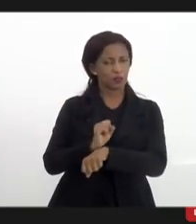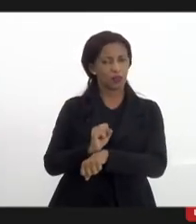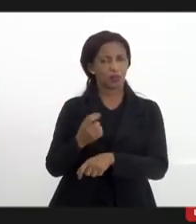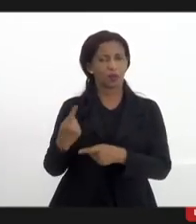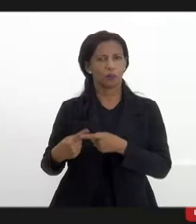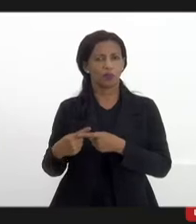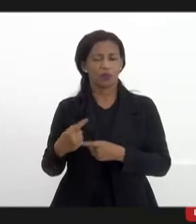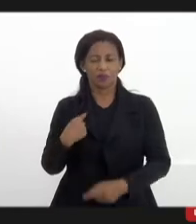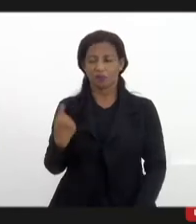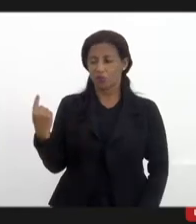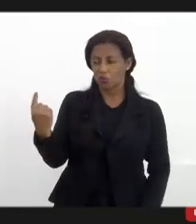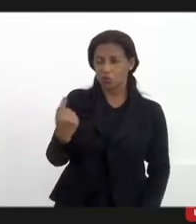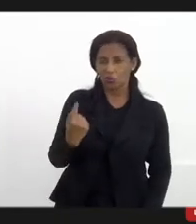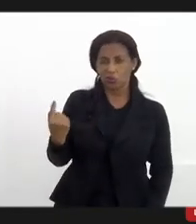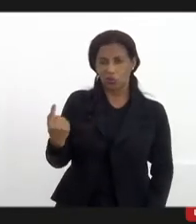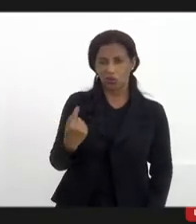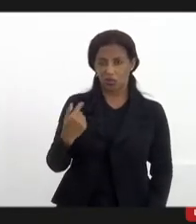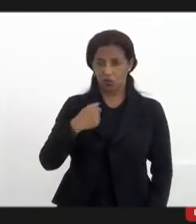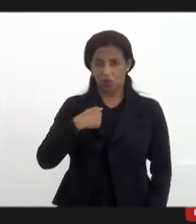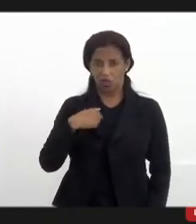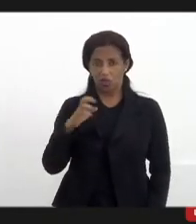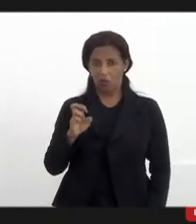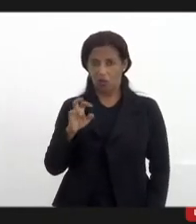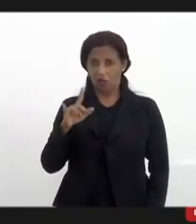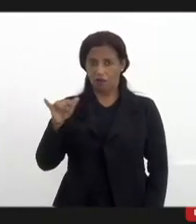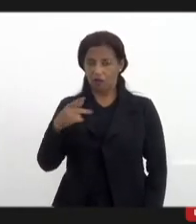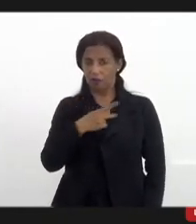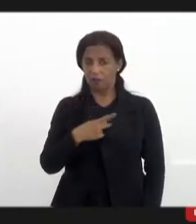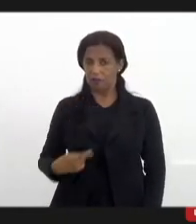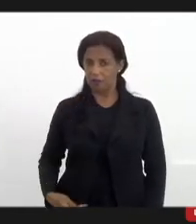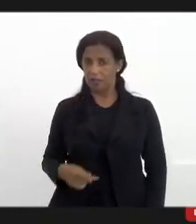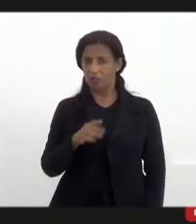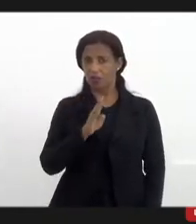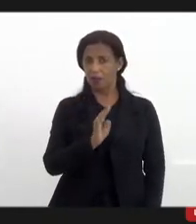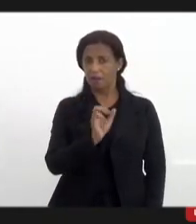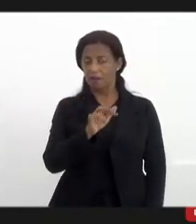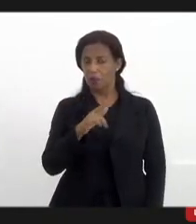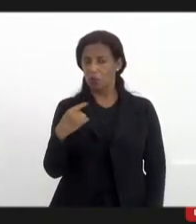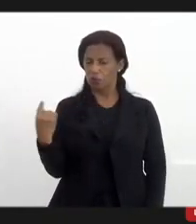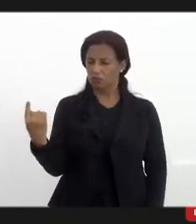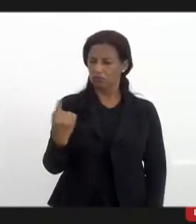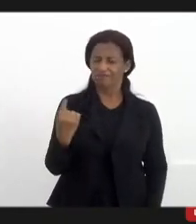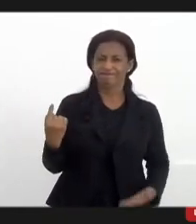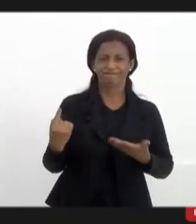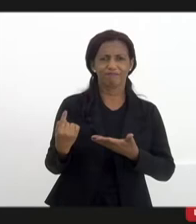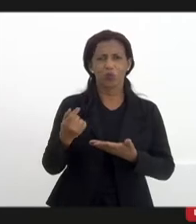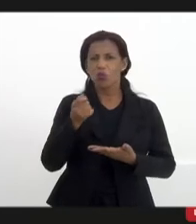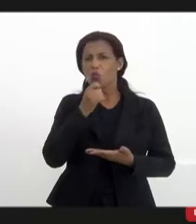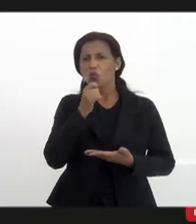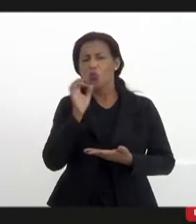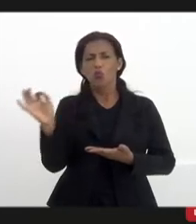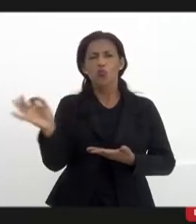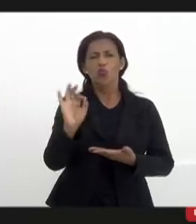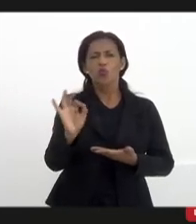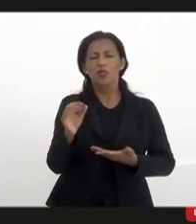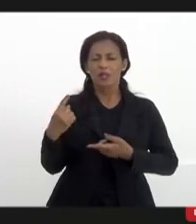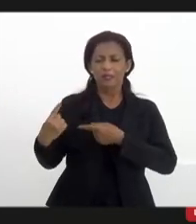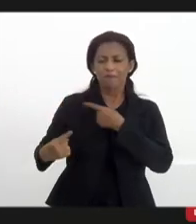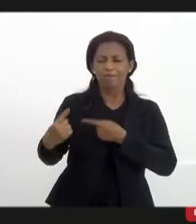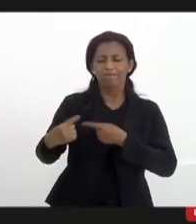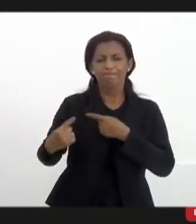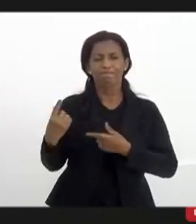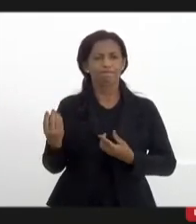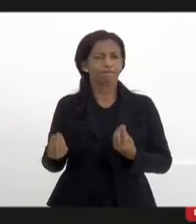sinceramente eu e o Evandro presidente da rádio Vitura estava me sentindo desamparado porque não tinha com quem dialogar e